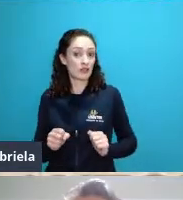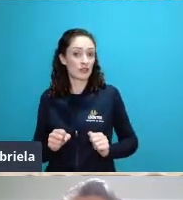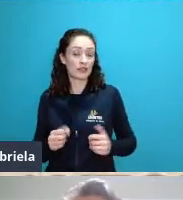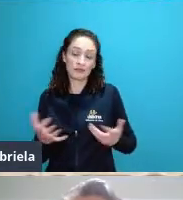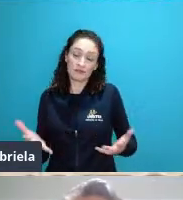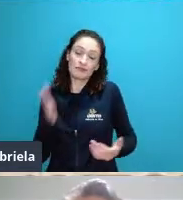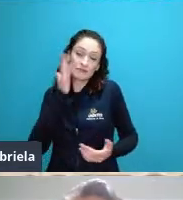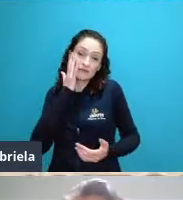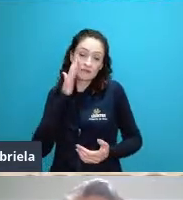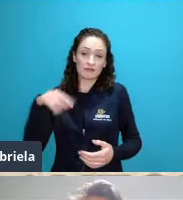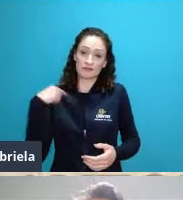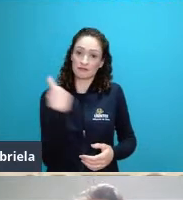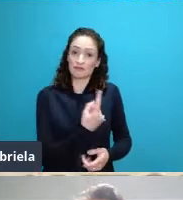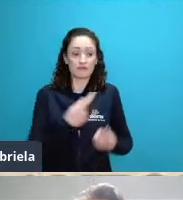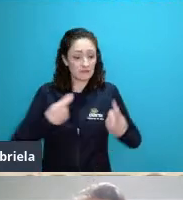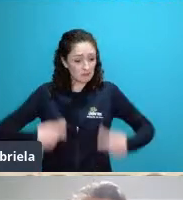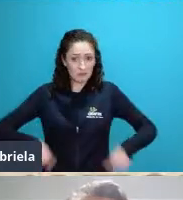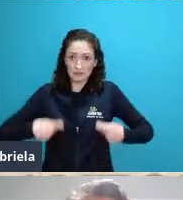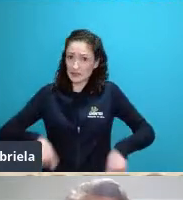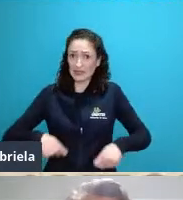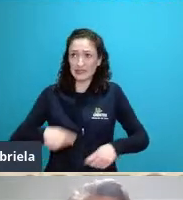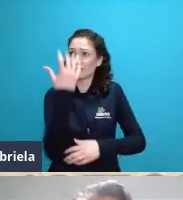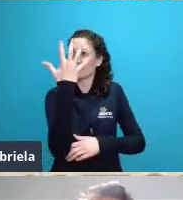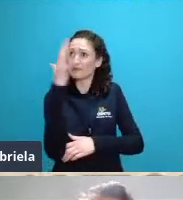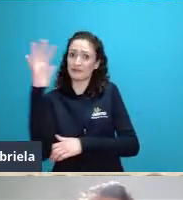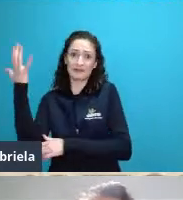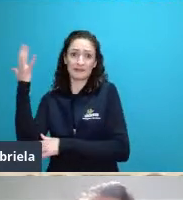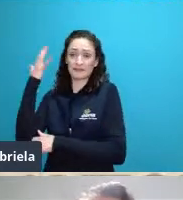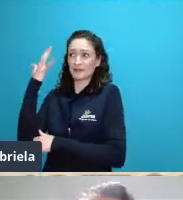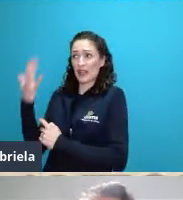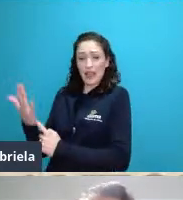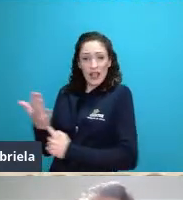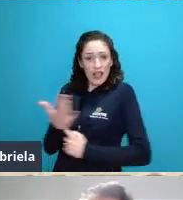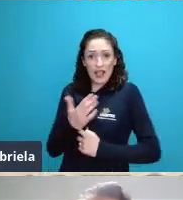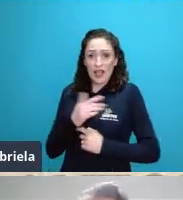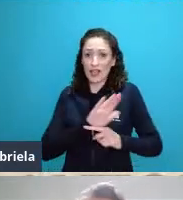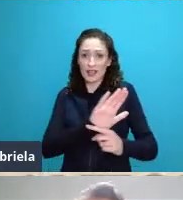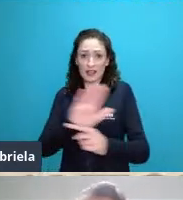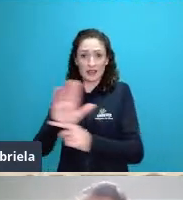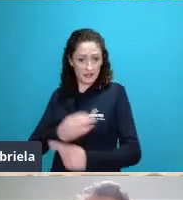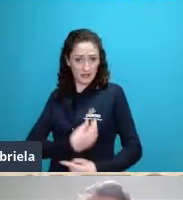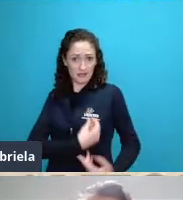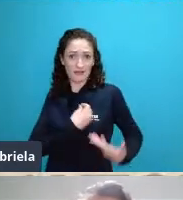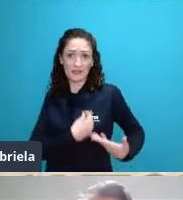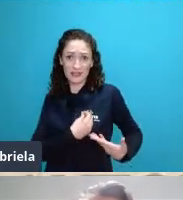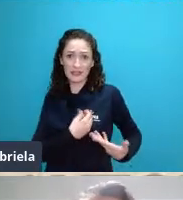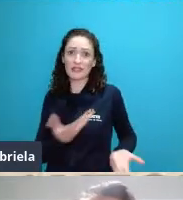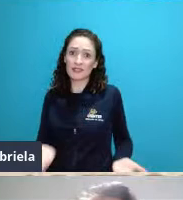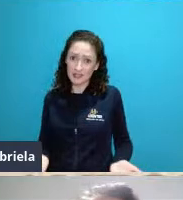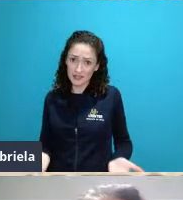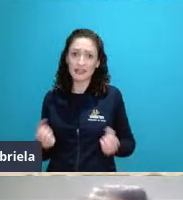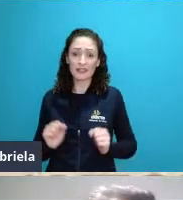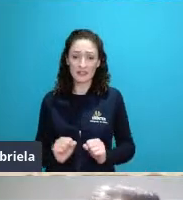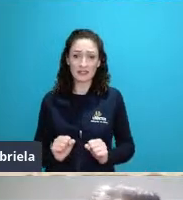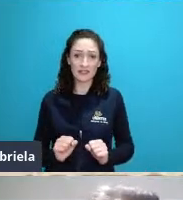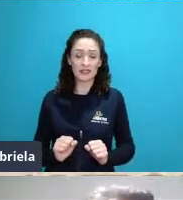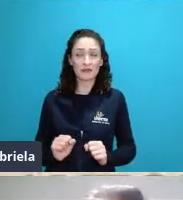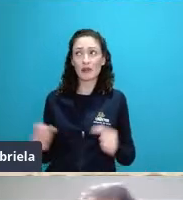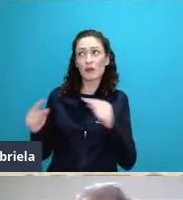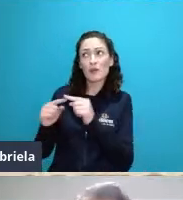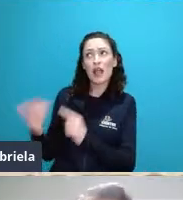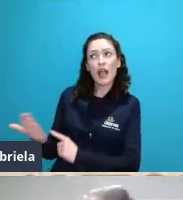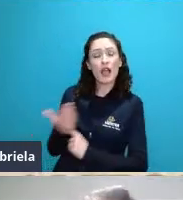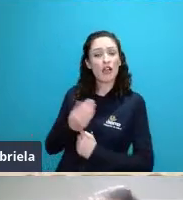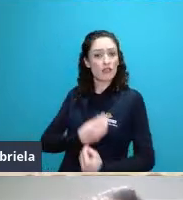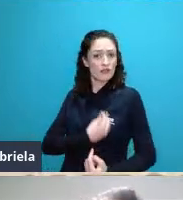diversidade biológica dependemos das florestas e a gente depende disso de formas como que a